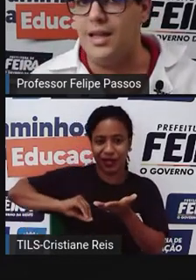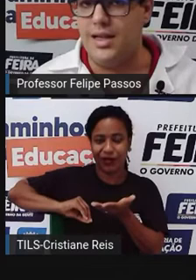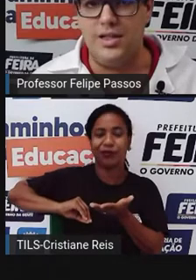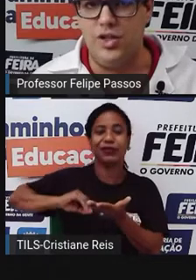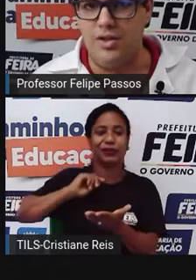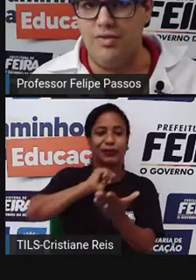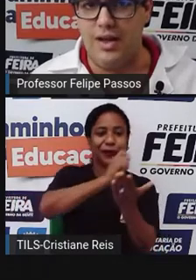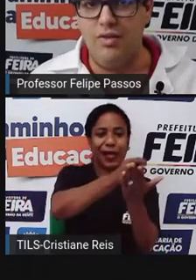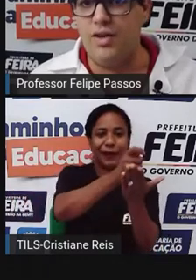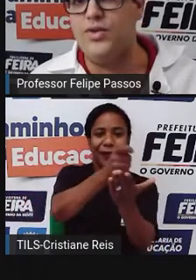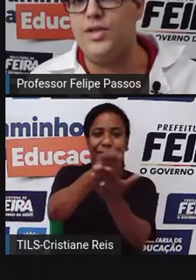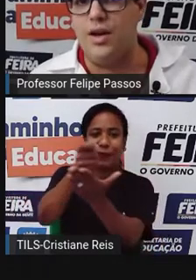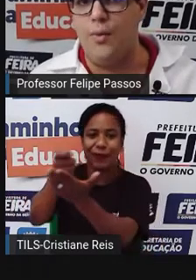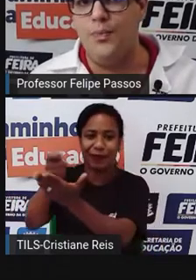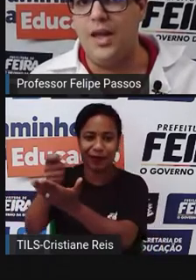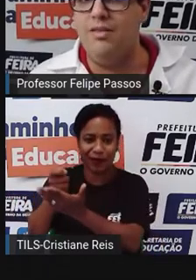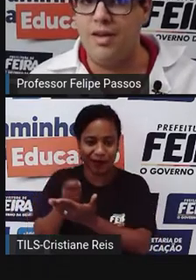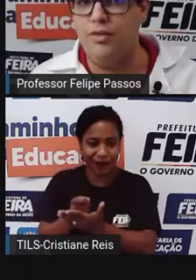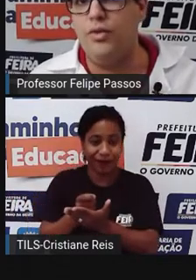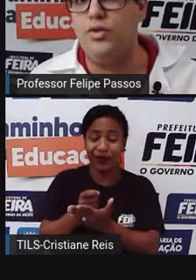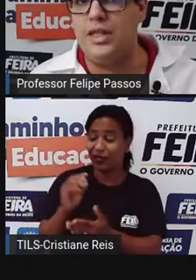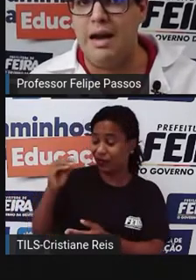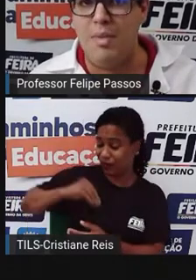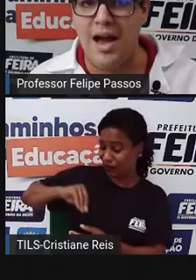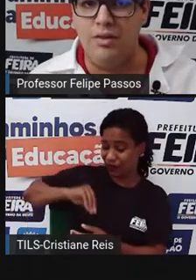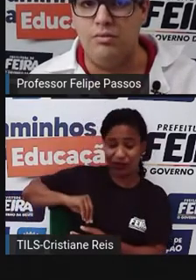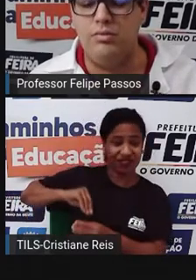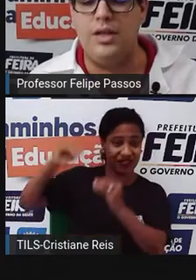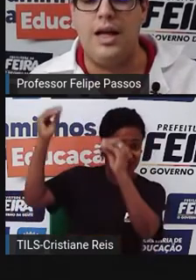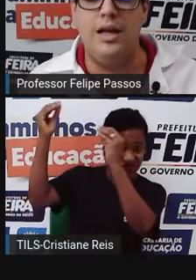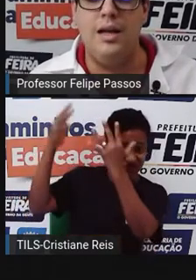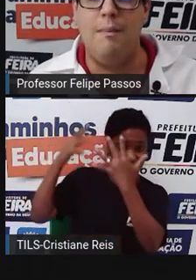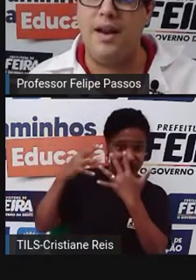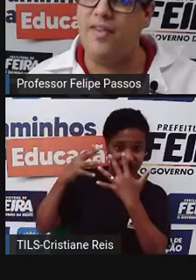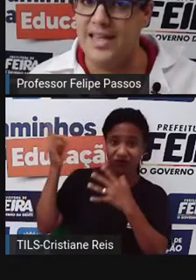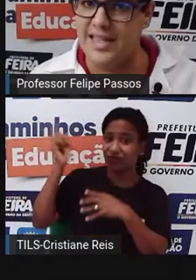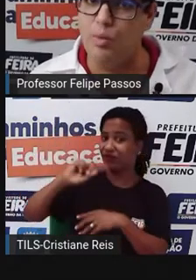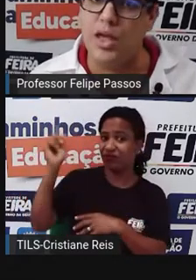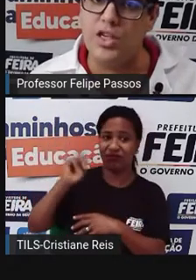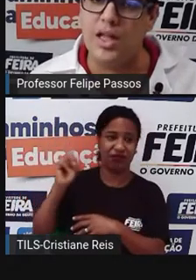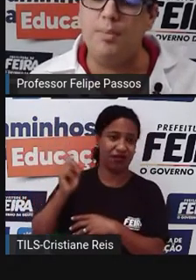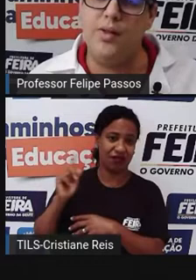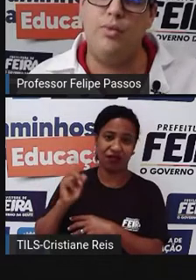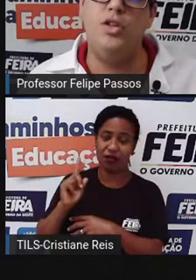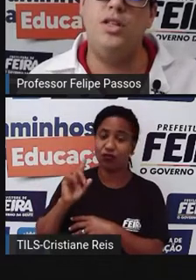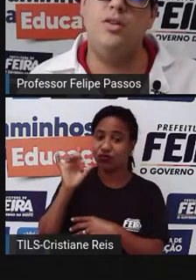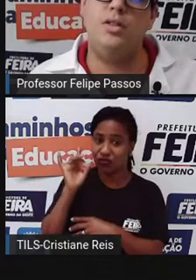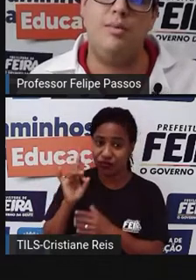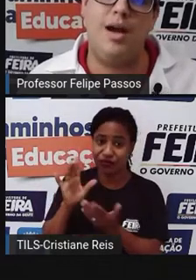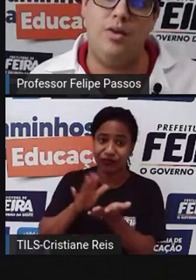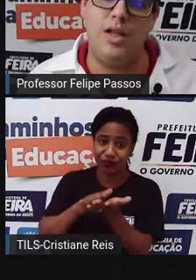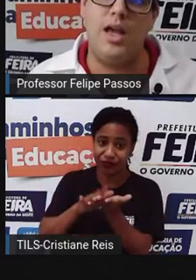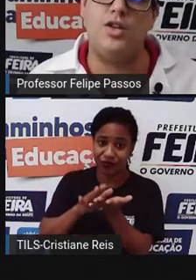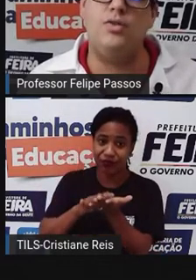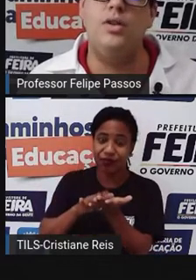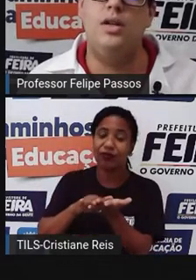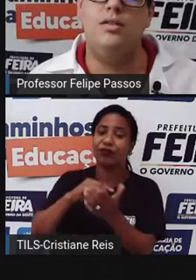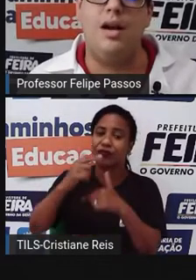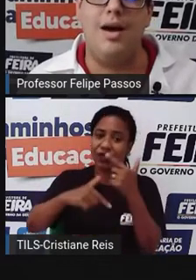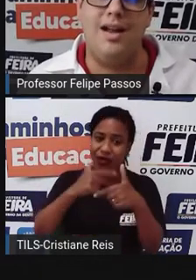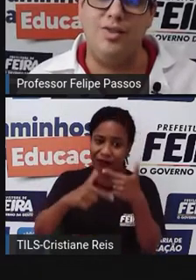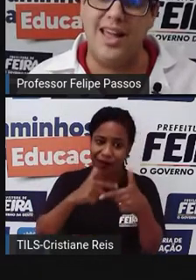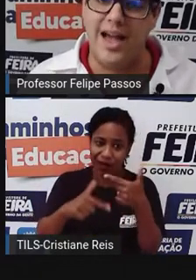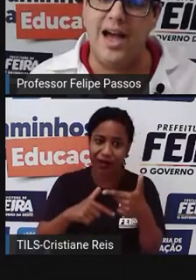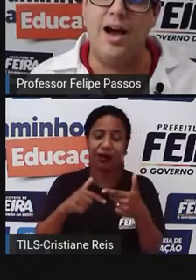é do nada que esse dinheiro vem, ele não vem do céu, ele vem do fruto de trabalho, tá? Preferencialmente, pelo amor de Deus, trabalho honesto,